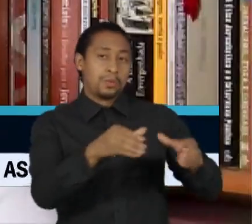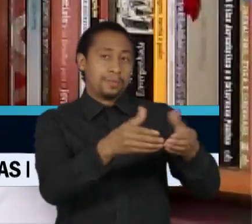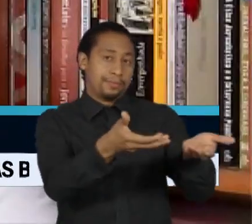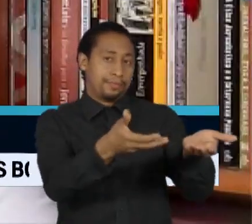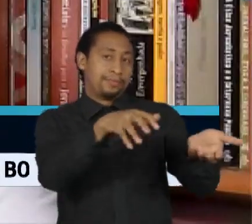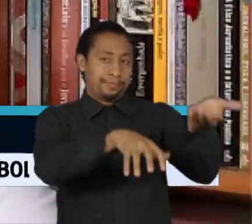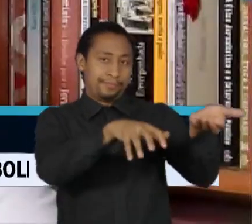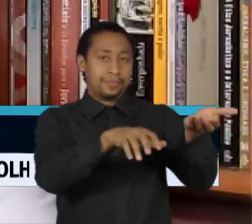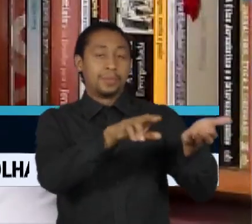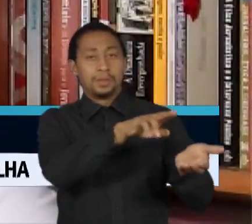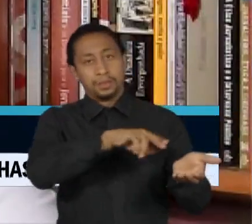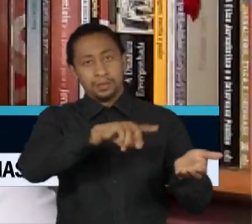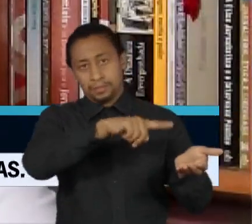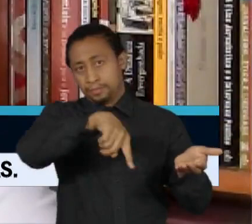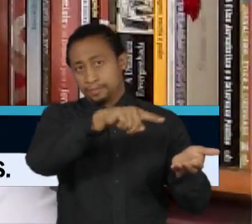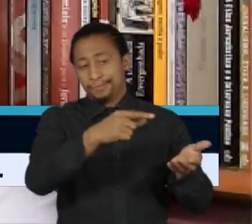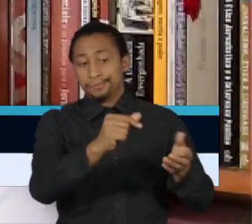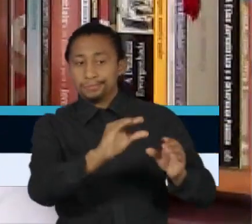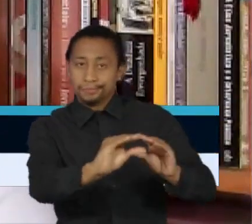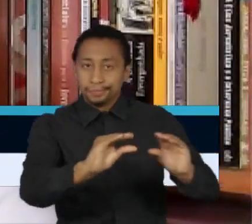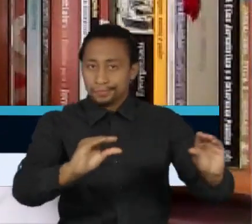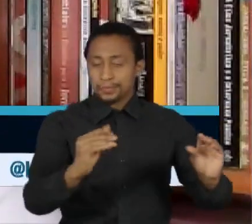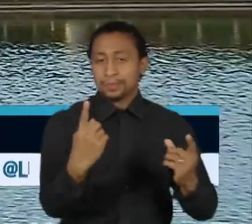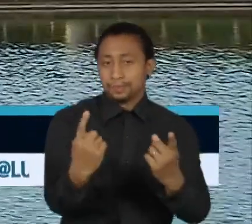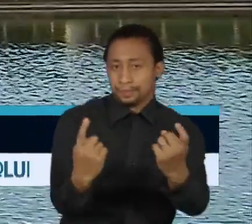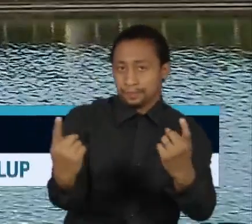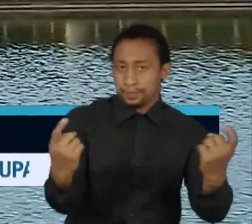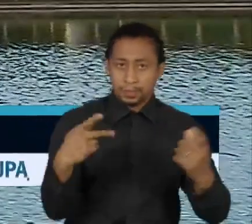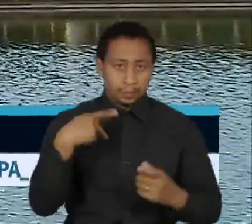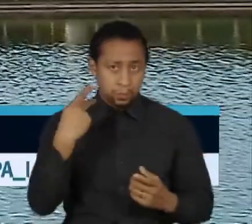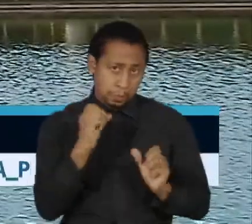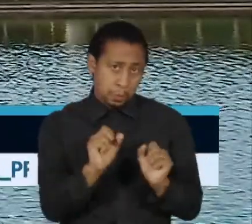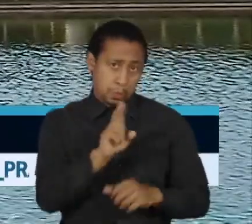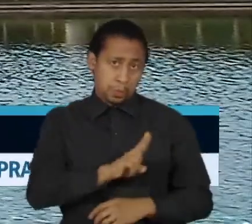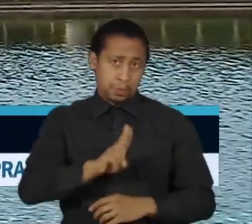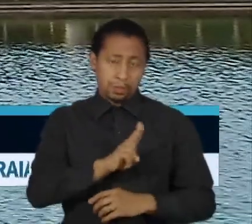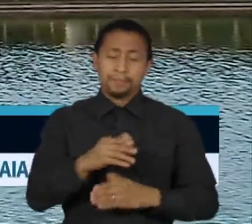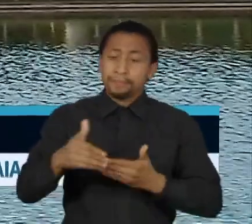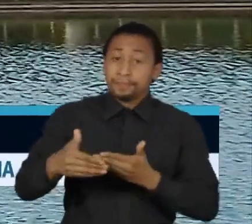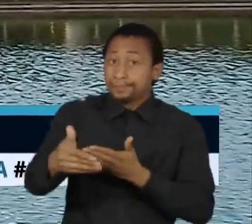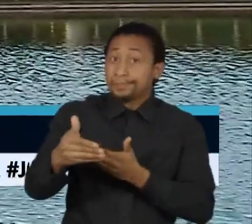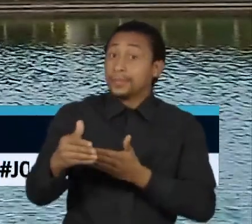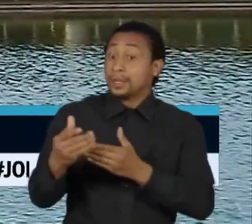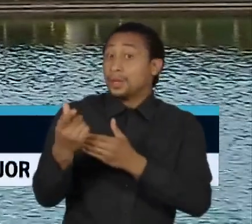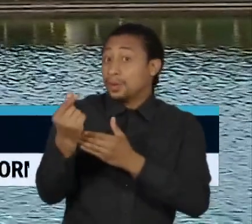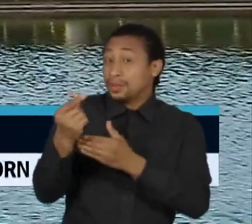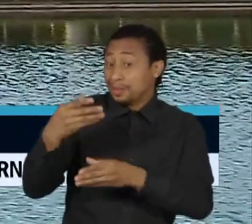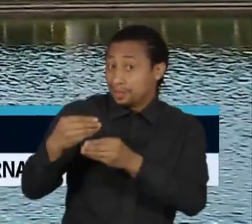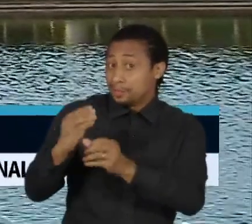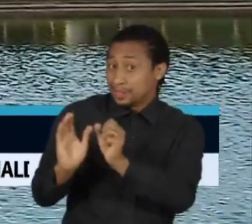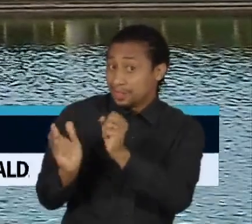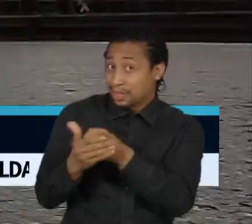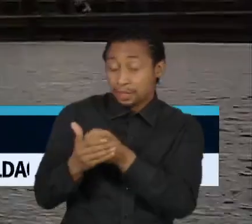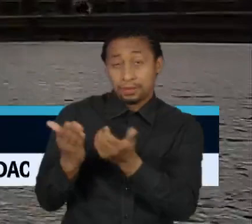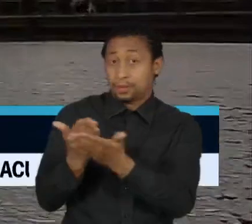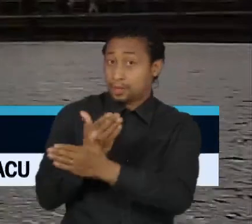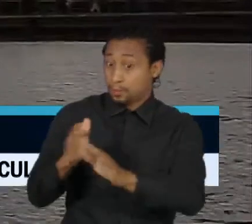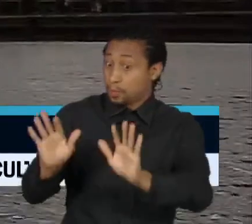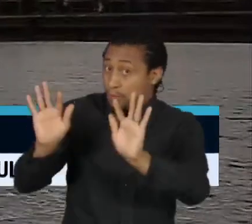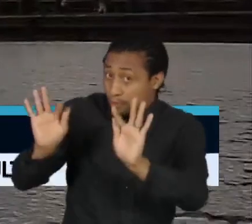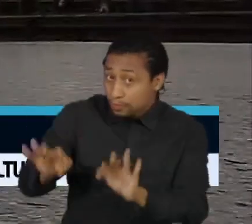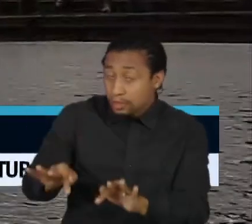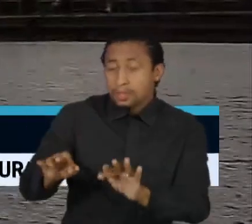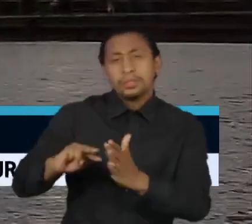Para esta especialista em acesso à informação, o fim do orçamento secreto ajuda a tornar mais claro o